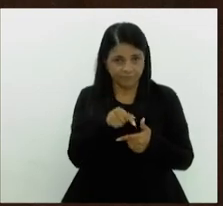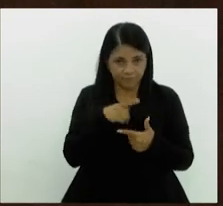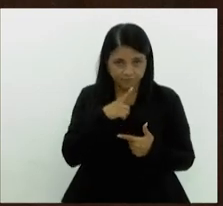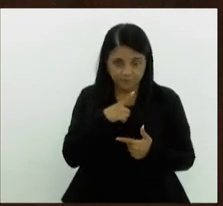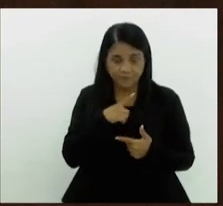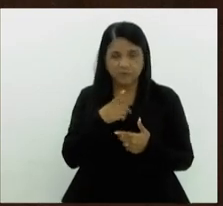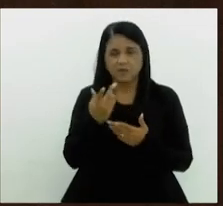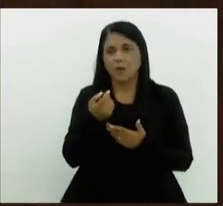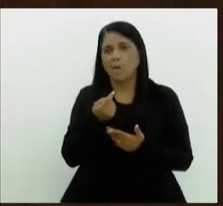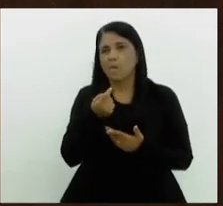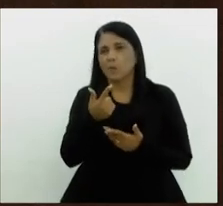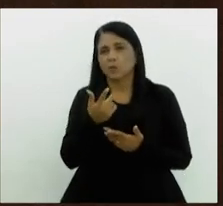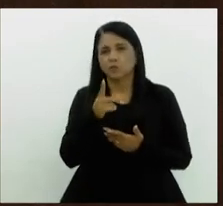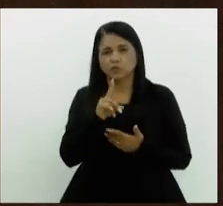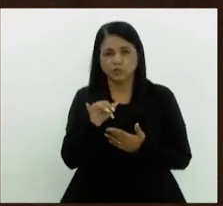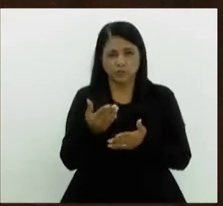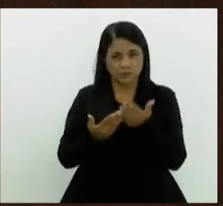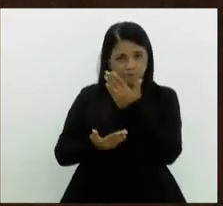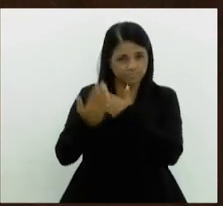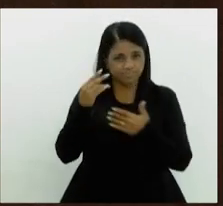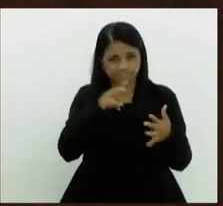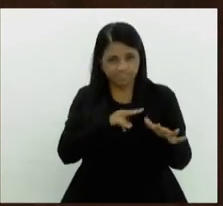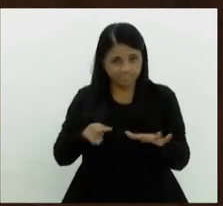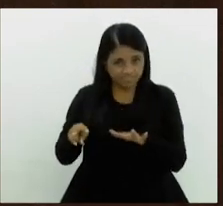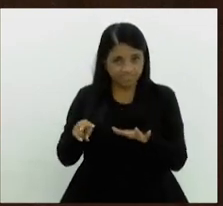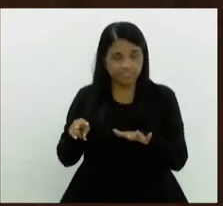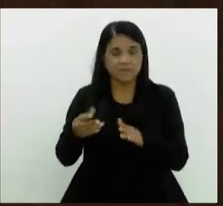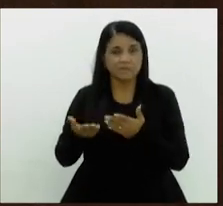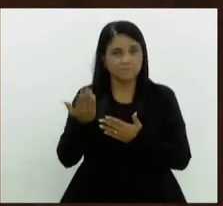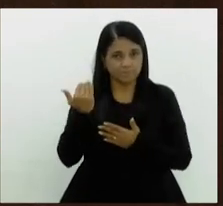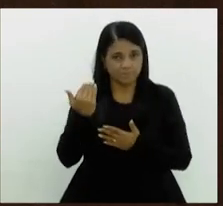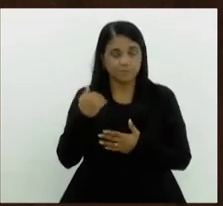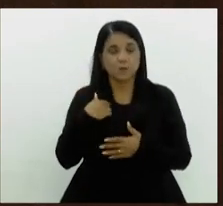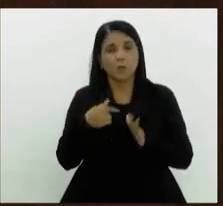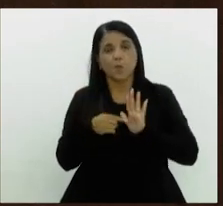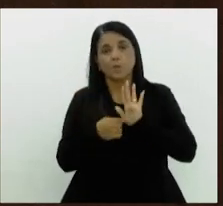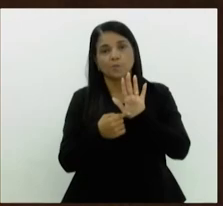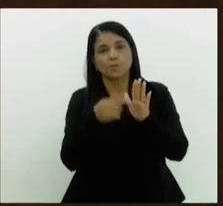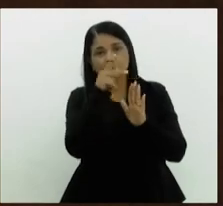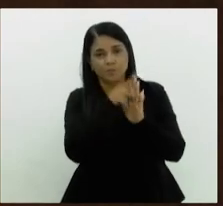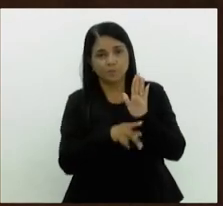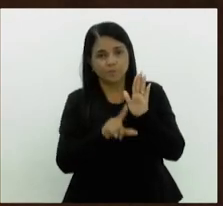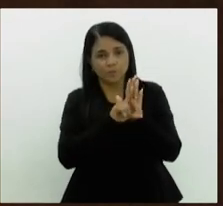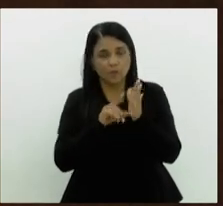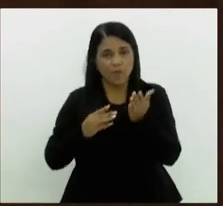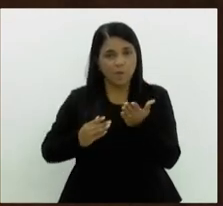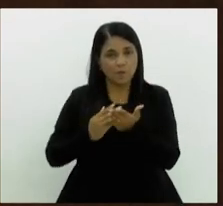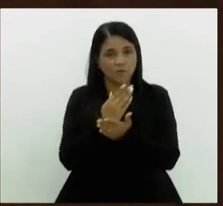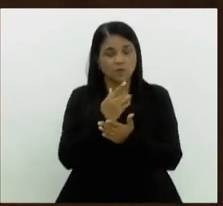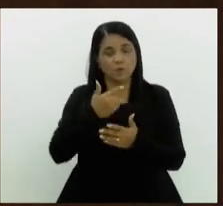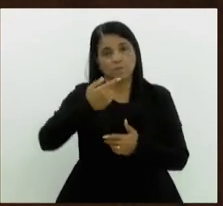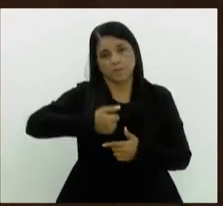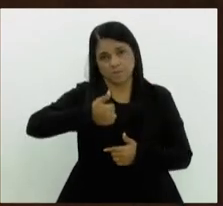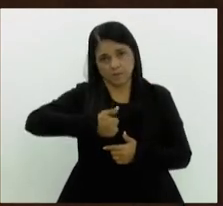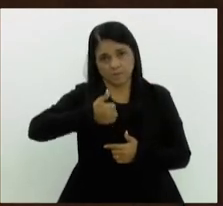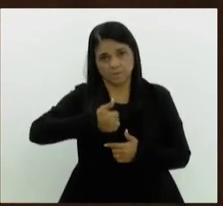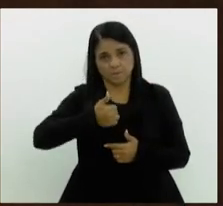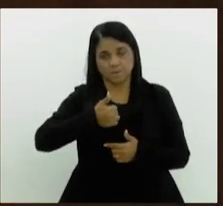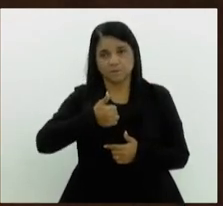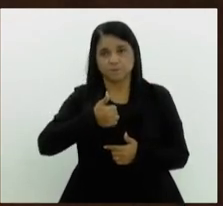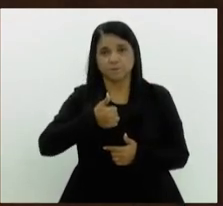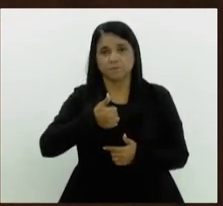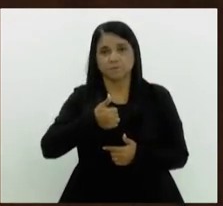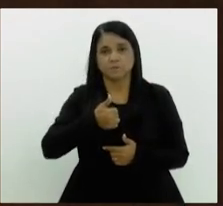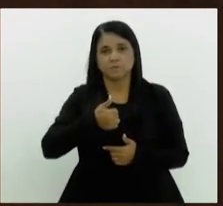na verdade, na semana passada, eu apresentei um projeto, que foi aprovado em primeira, que não é